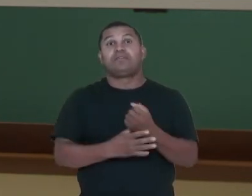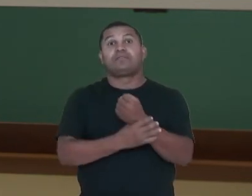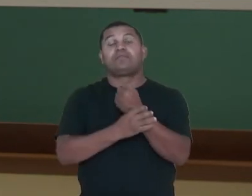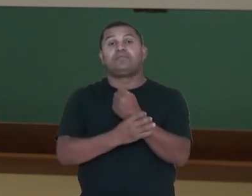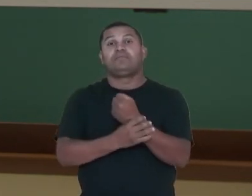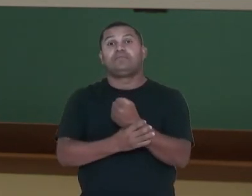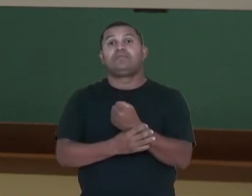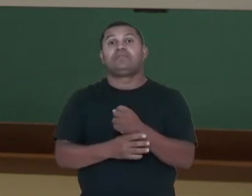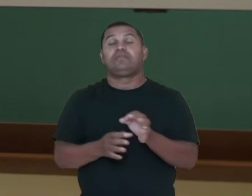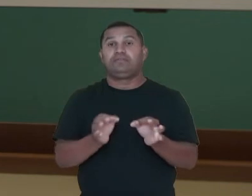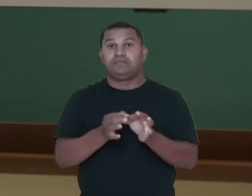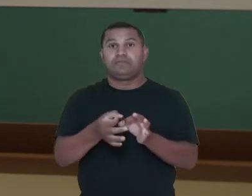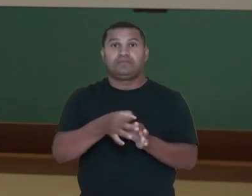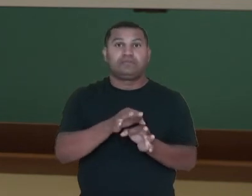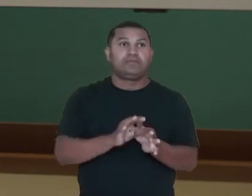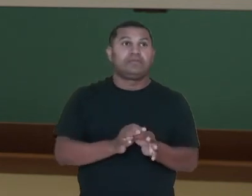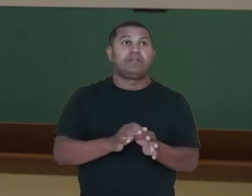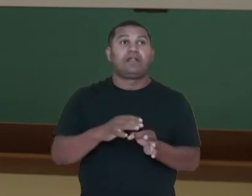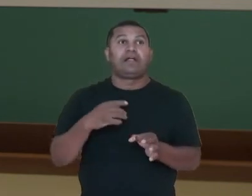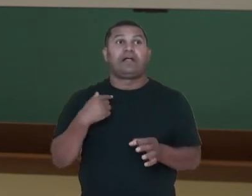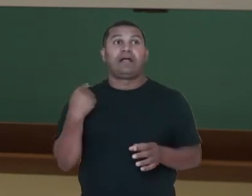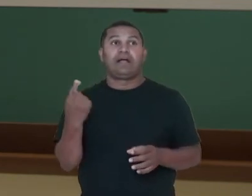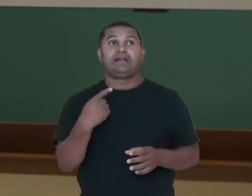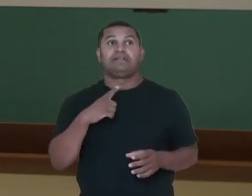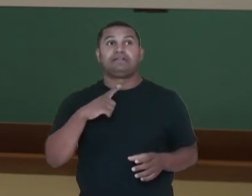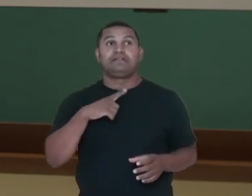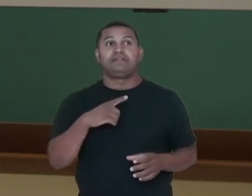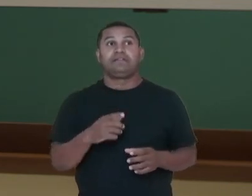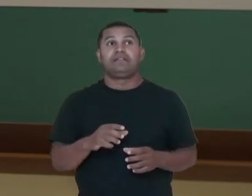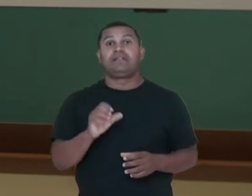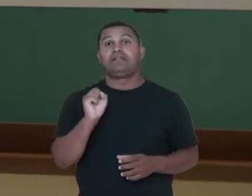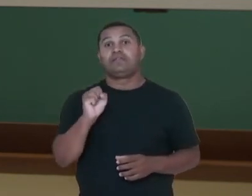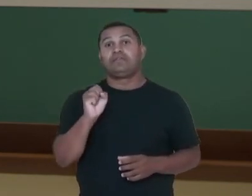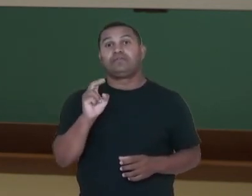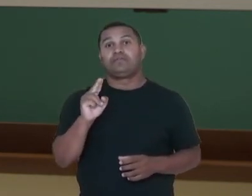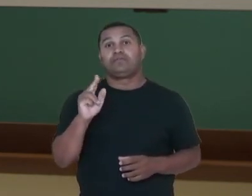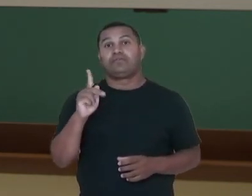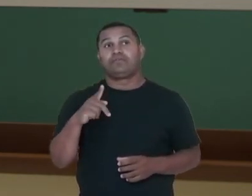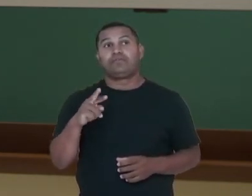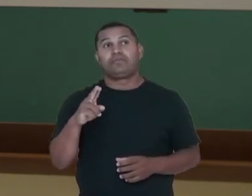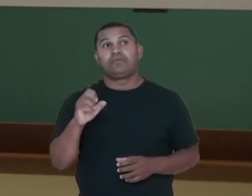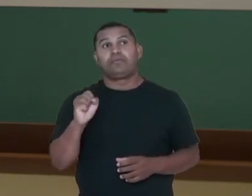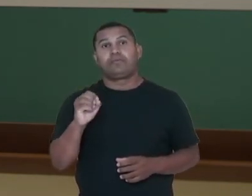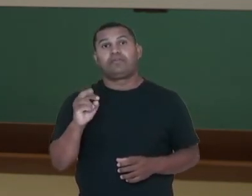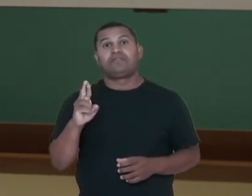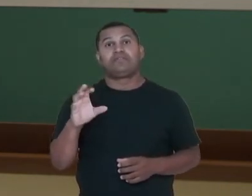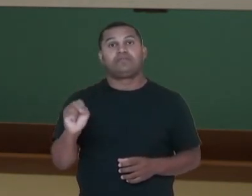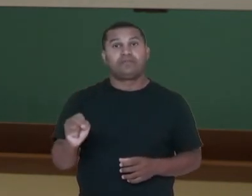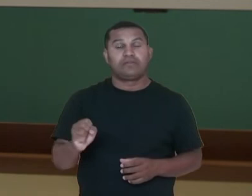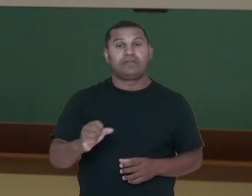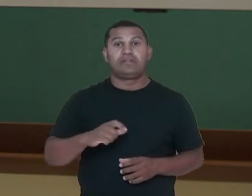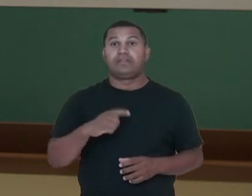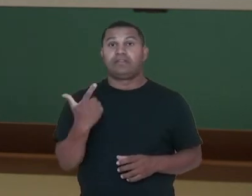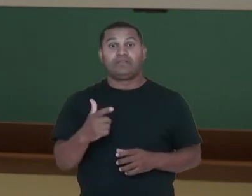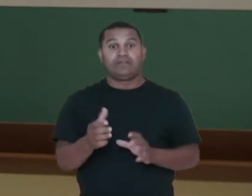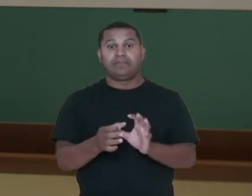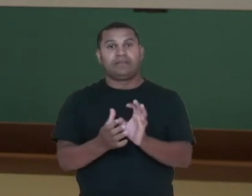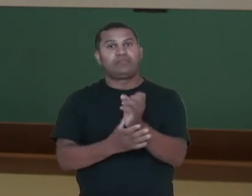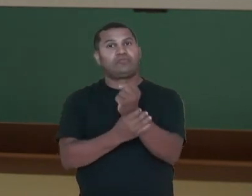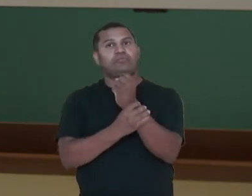Pode ser em genes supressores, eles vão regular a multiplicação celular e se forem mutados, ela perde esse controle. Olha,